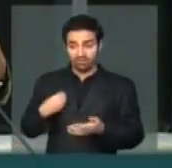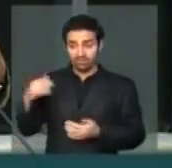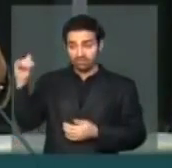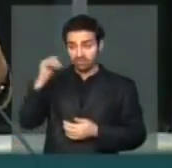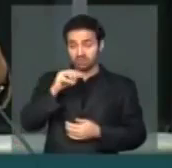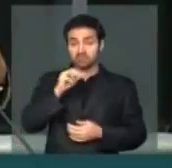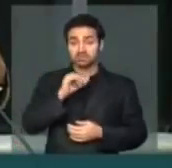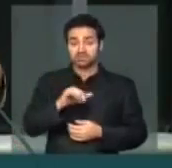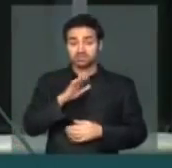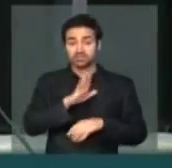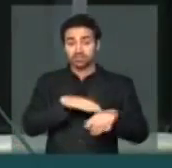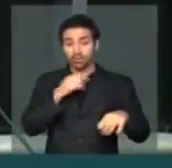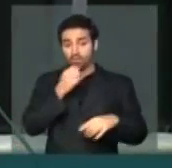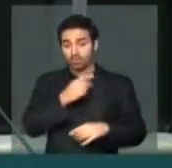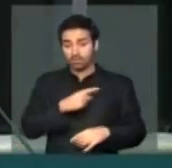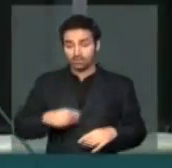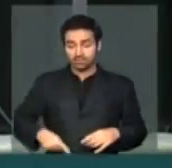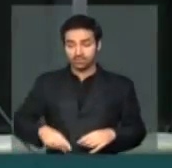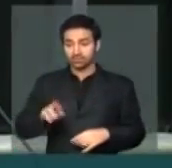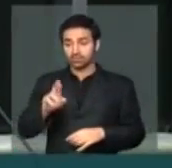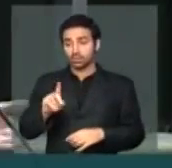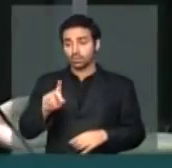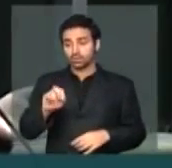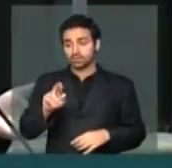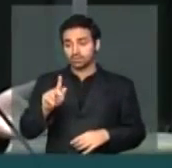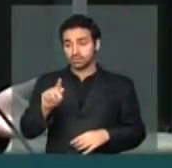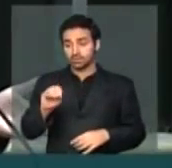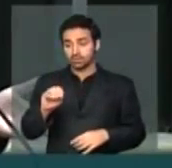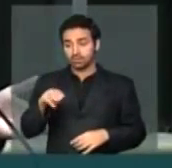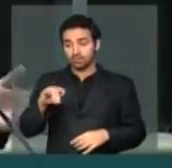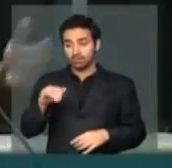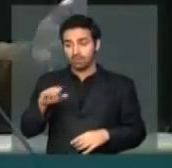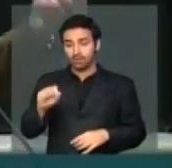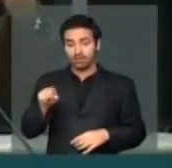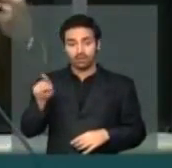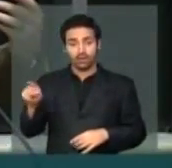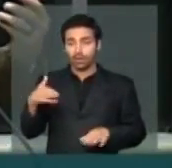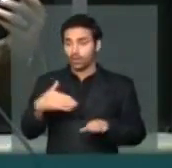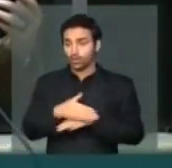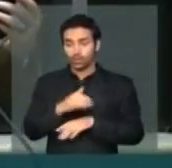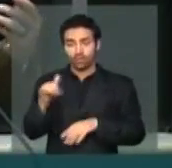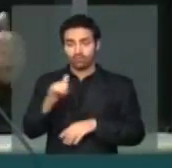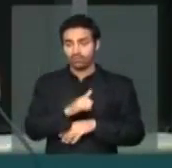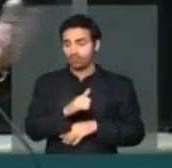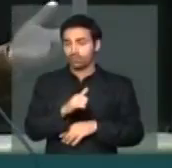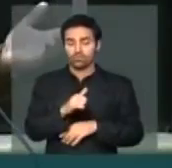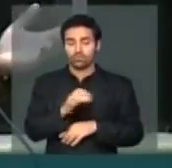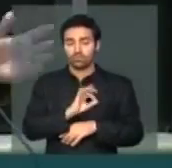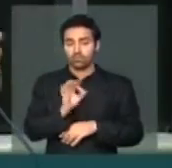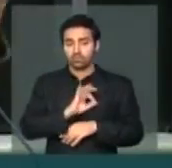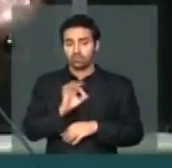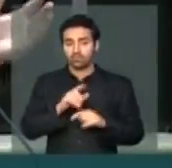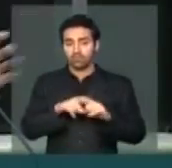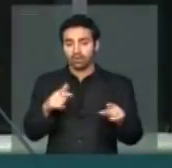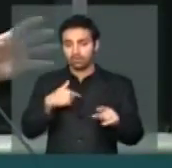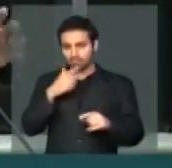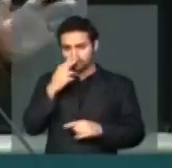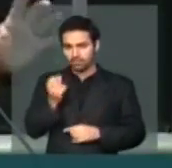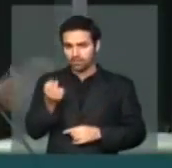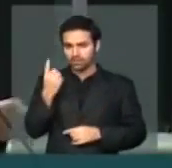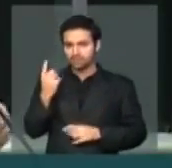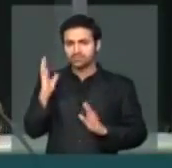chamar o presidente Rodrigo Maia, vindo do Rio, e ele não entrou no avião. Imaginei que teria vindo antes, mas, pelo visto, ele já